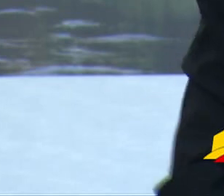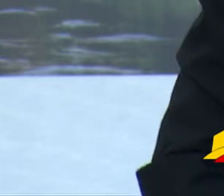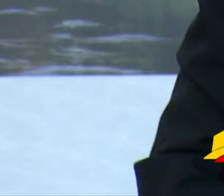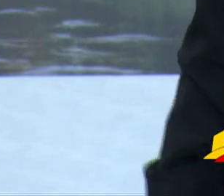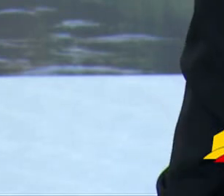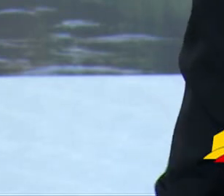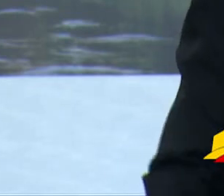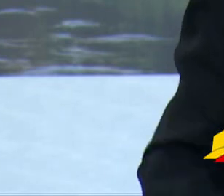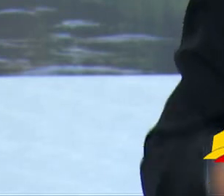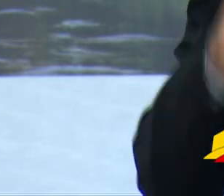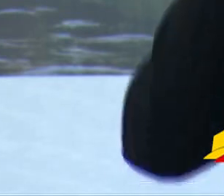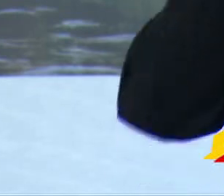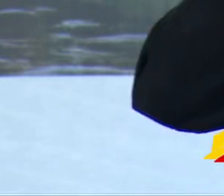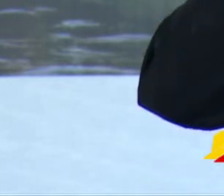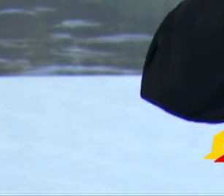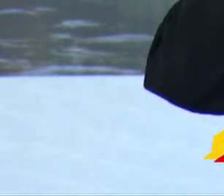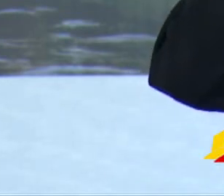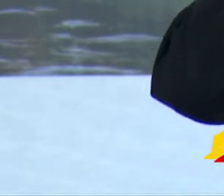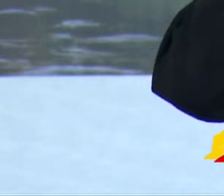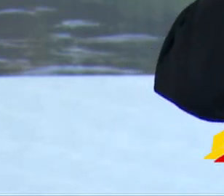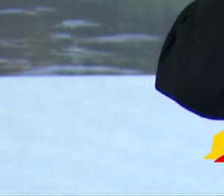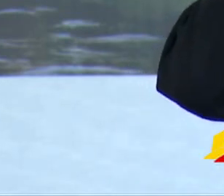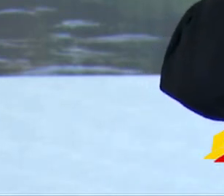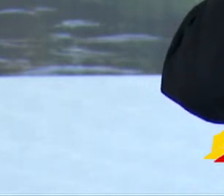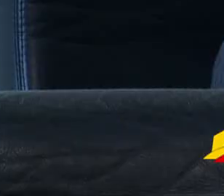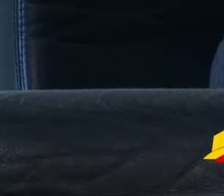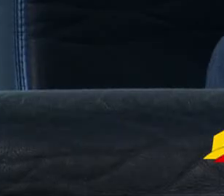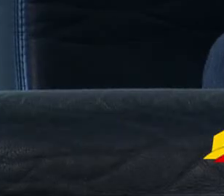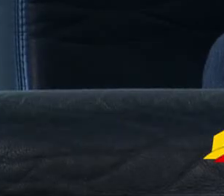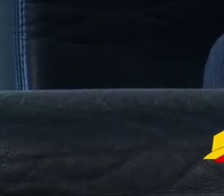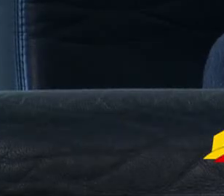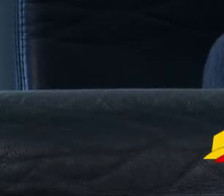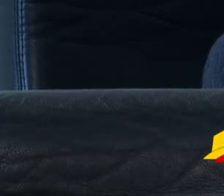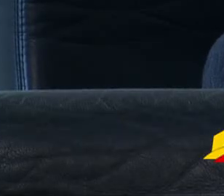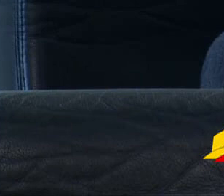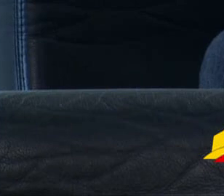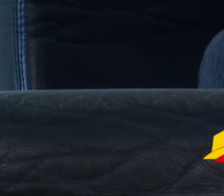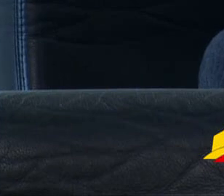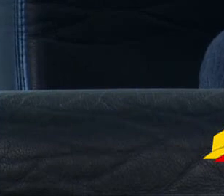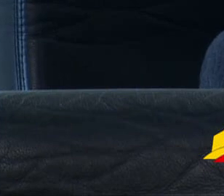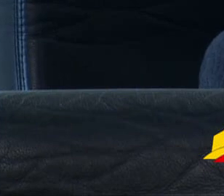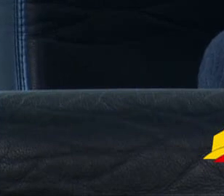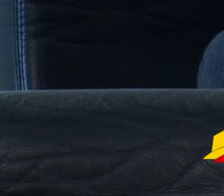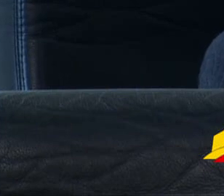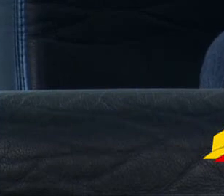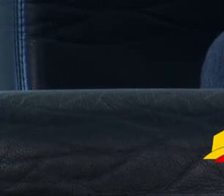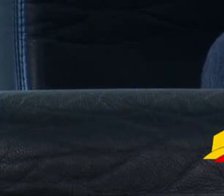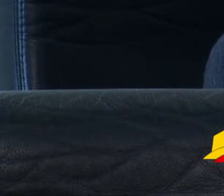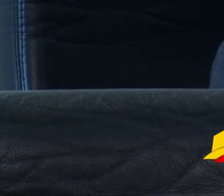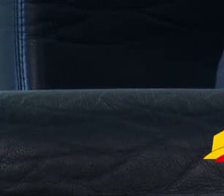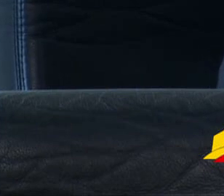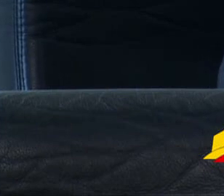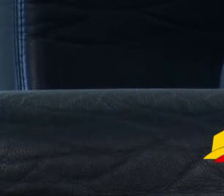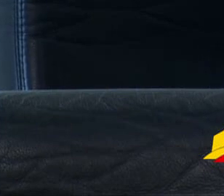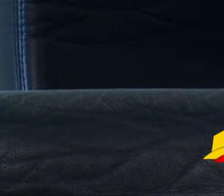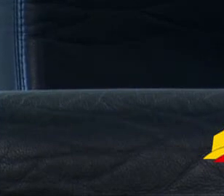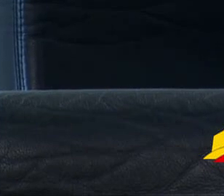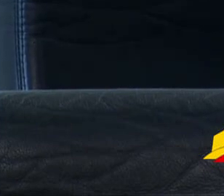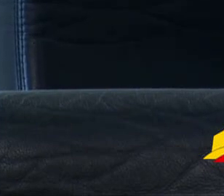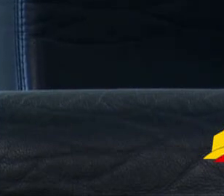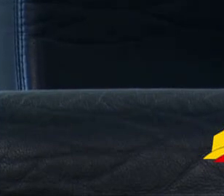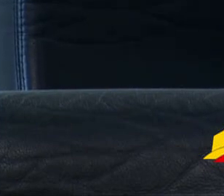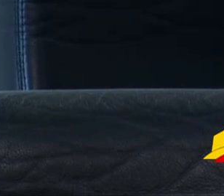ocorrida no passado. Sim. Mas uma injustiça, eu acho que vejo como uma ação importante para que essas